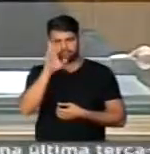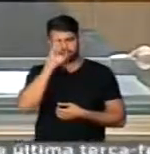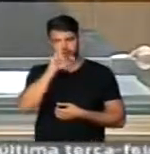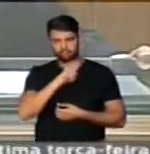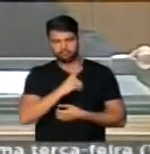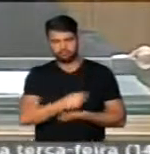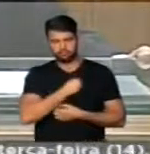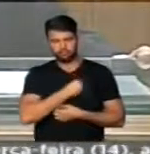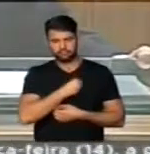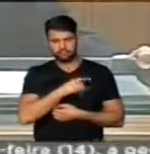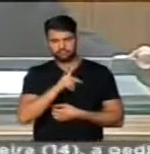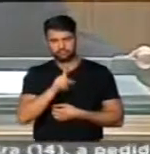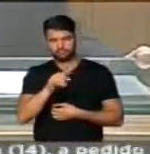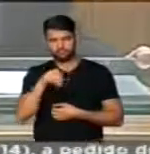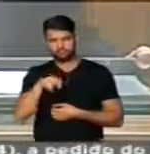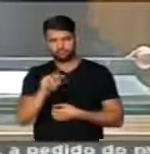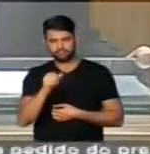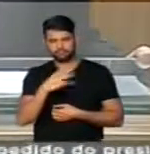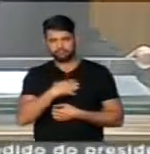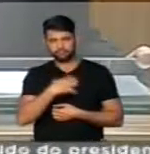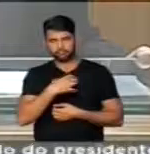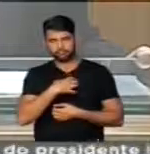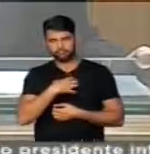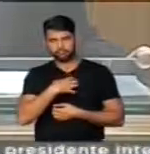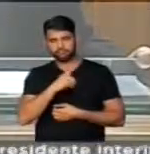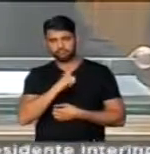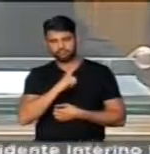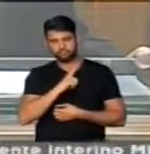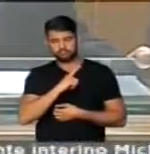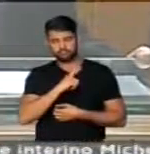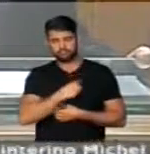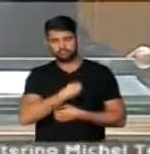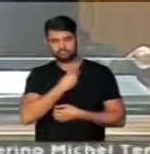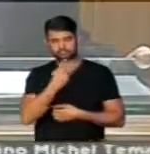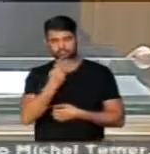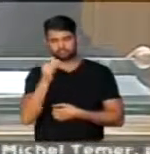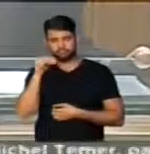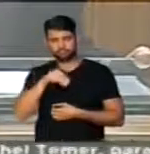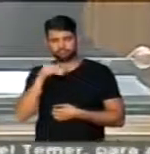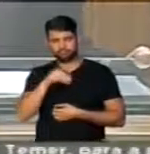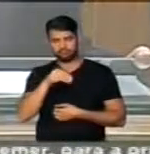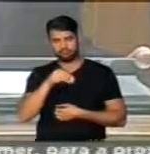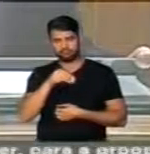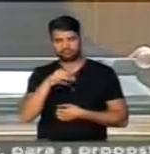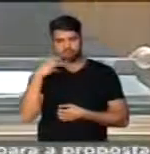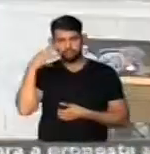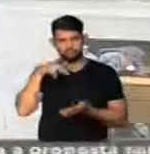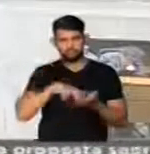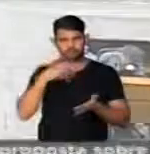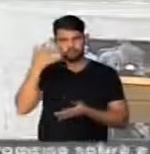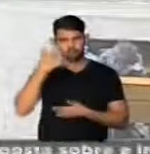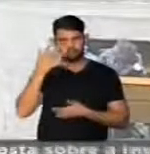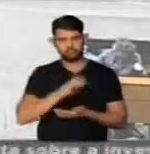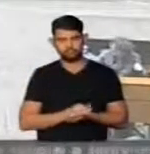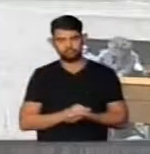excelência, que é do PTN da Bahia, tem exatamente três minutos na tribuna.